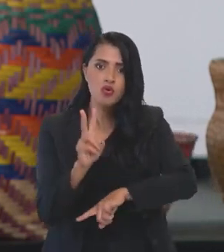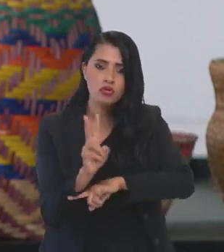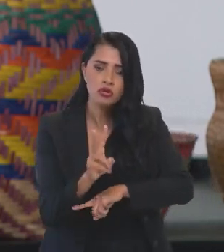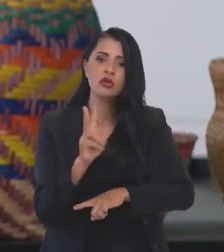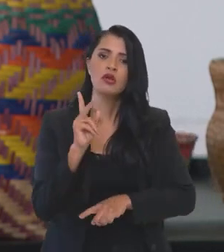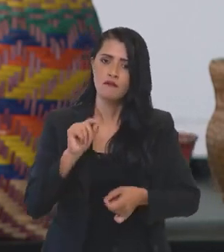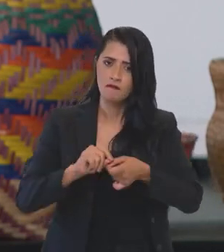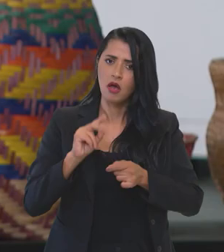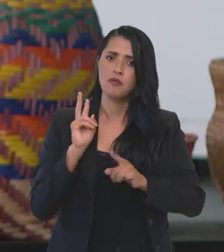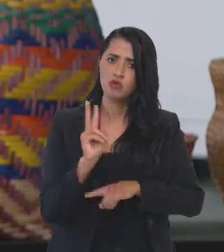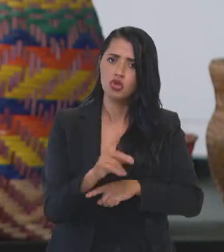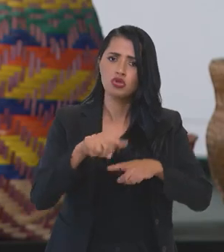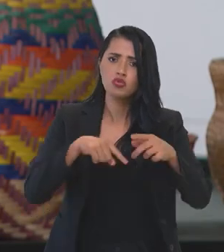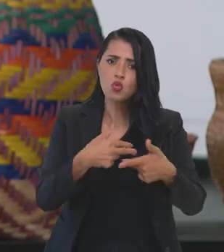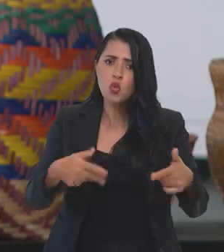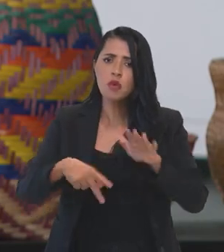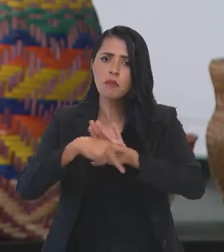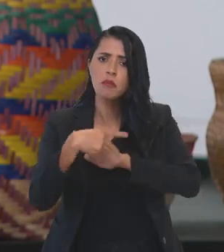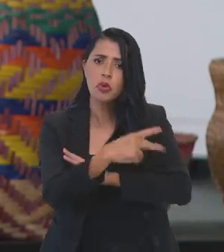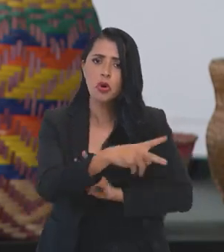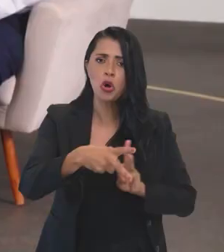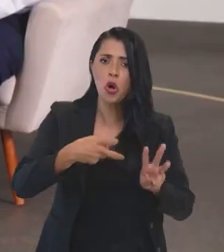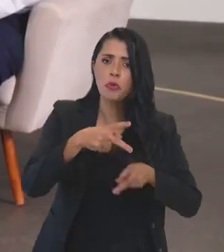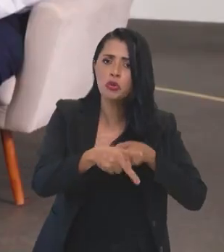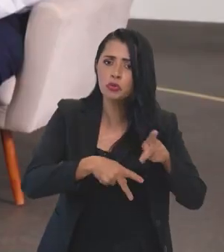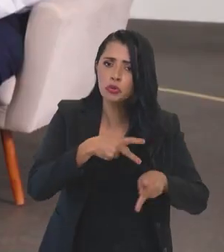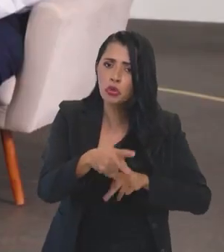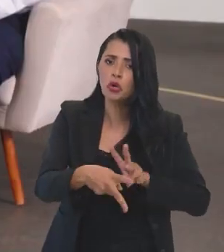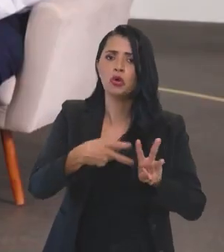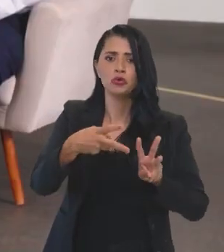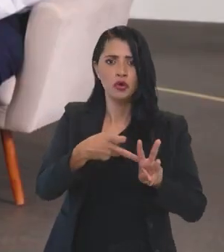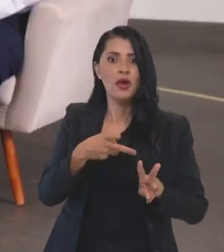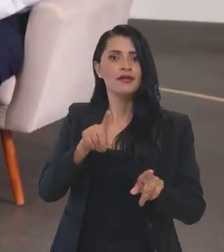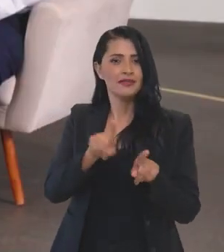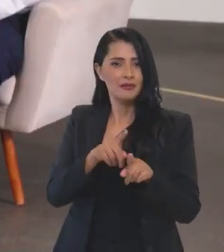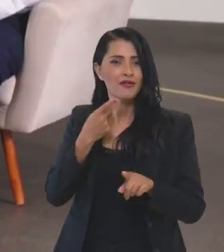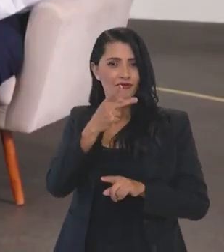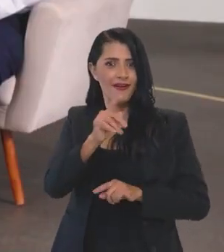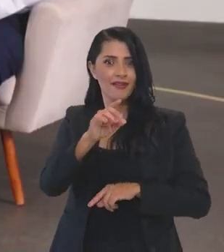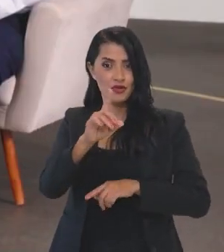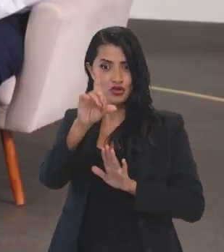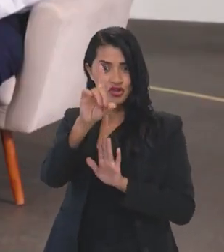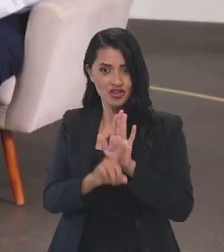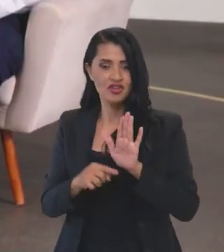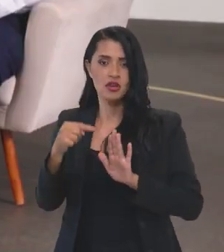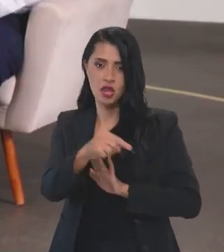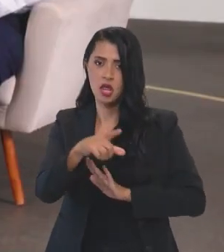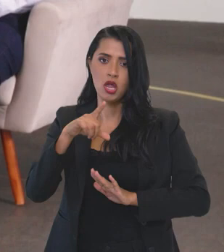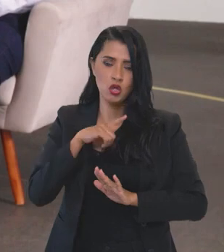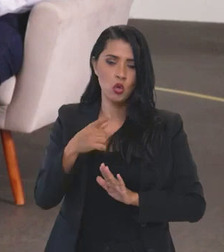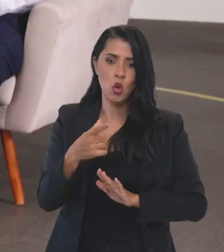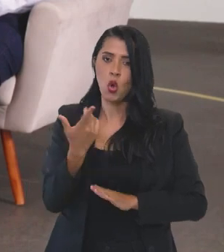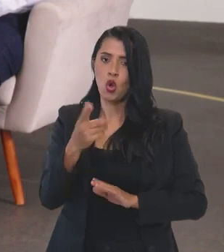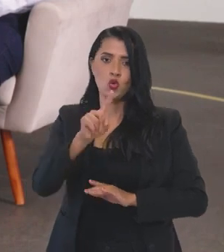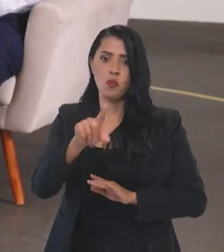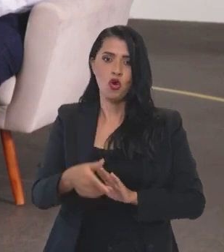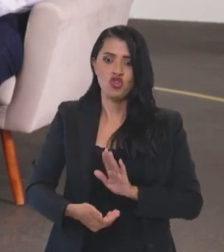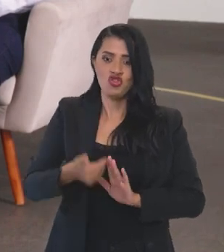proteger e fazer proteger seus bens. e lá para frente ele coloca que esses direitos são